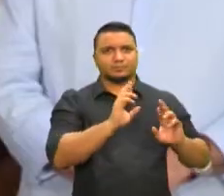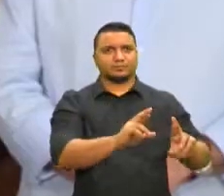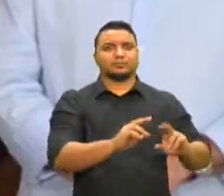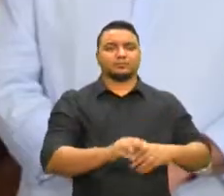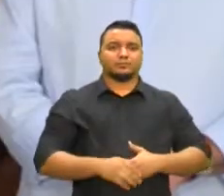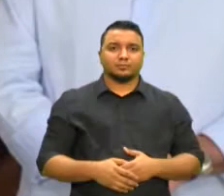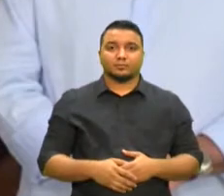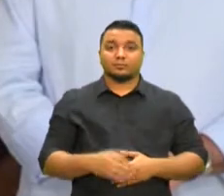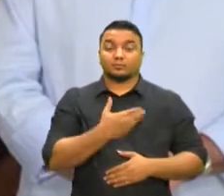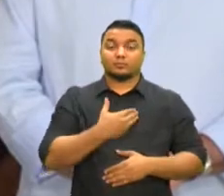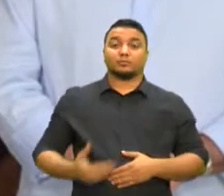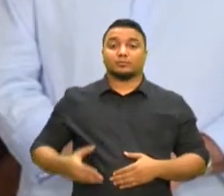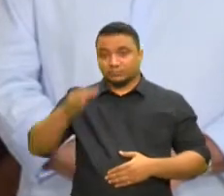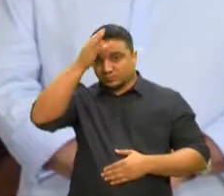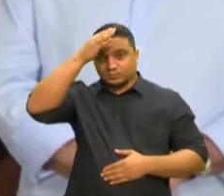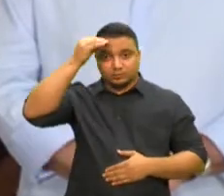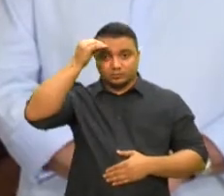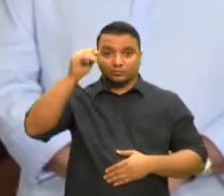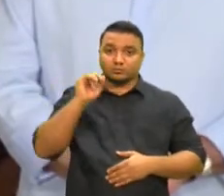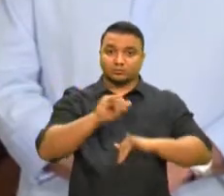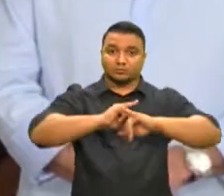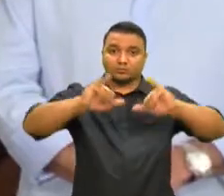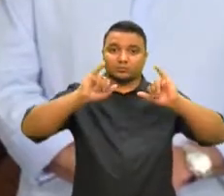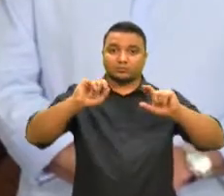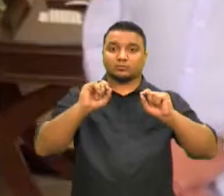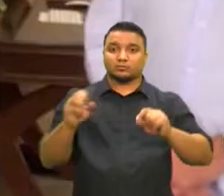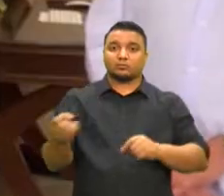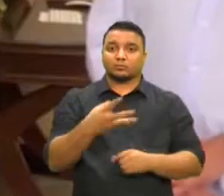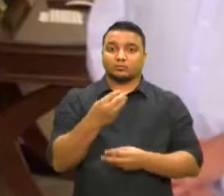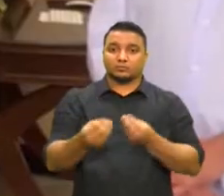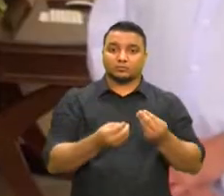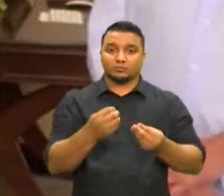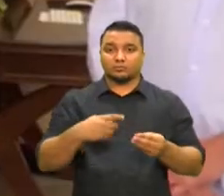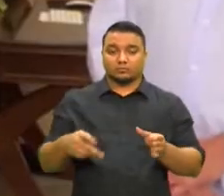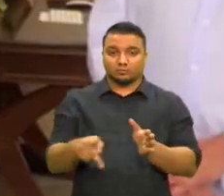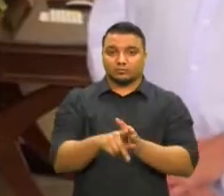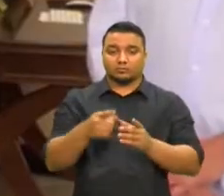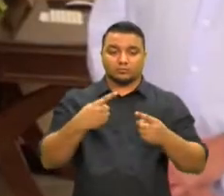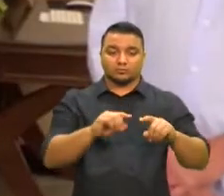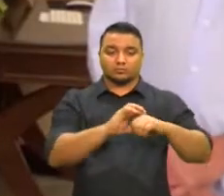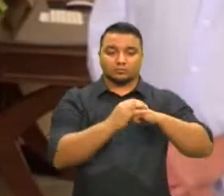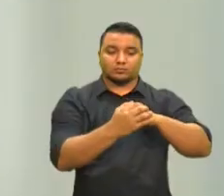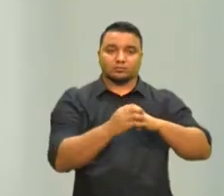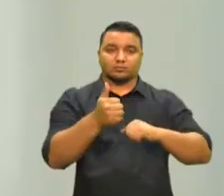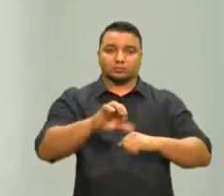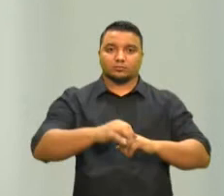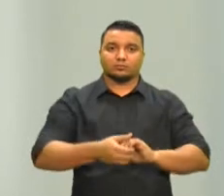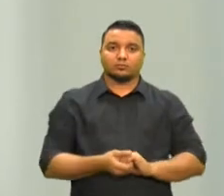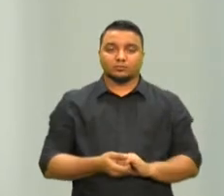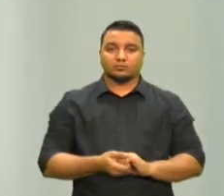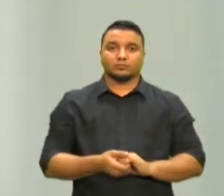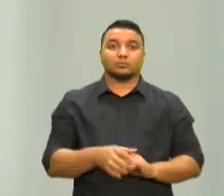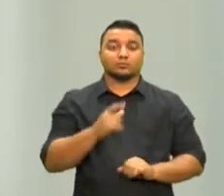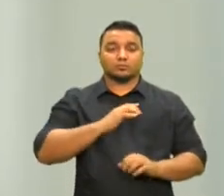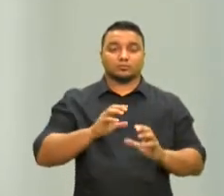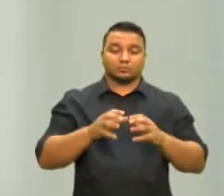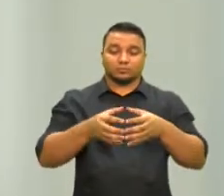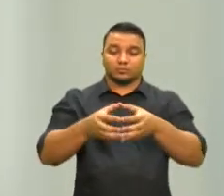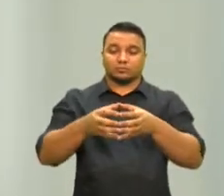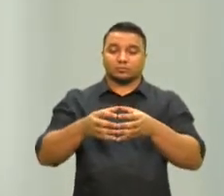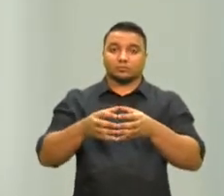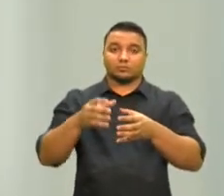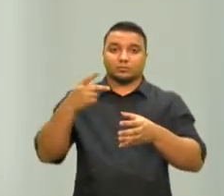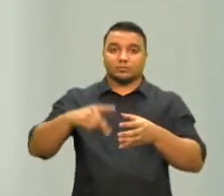Governador Camilo Santana anuncia novas medidas sanitárias contra a Covid-19. A Agência Nacional de Saúde